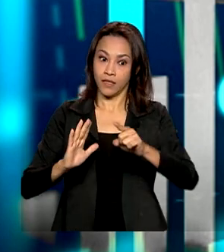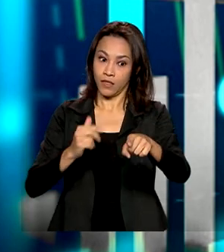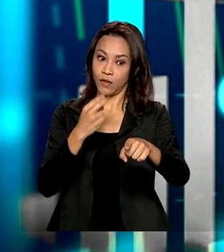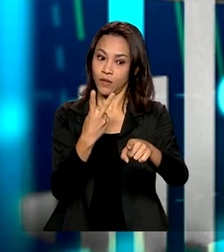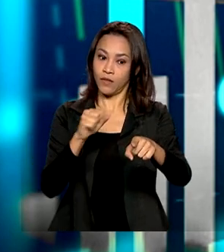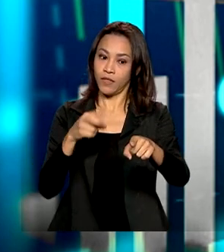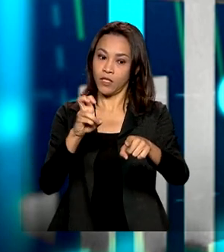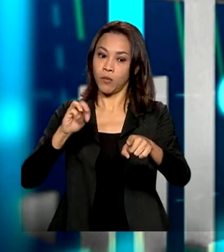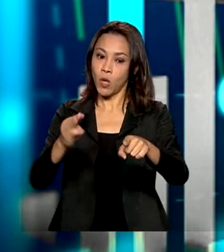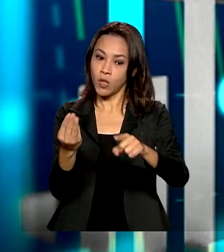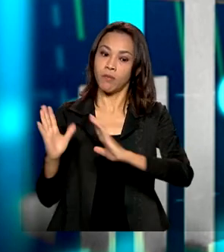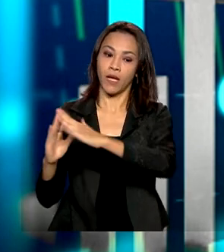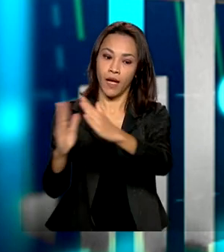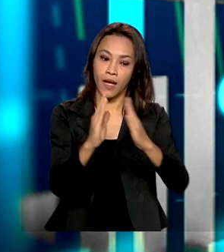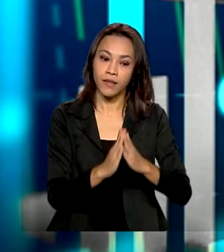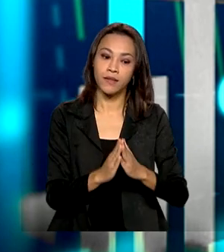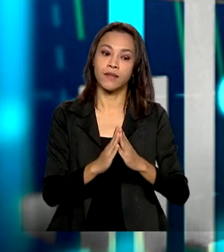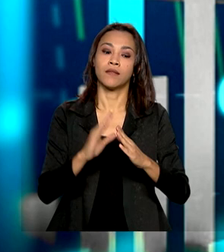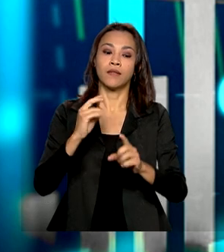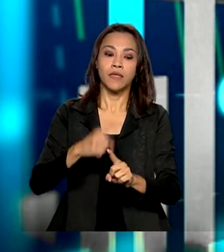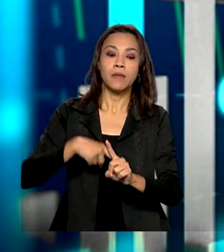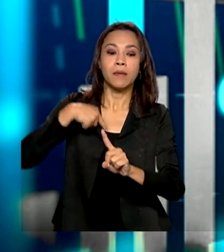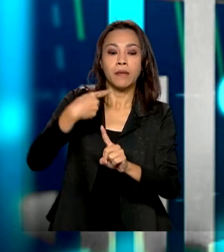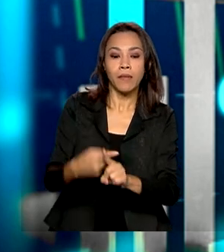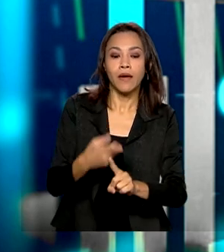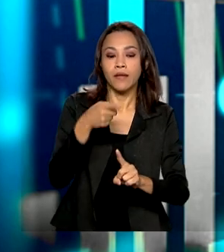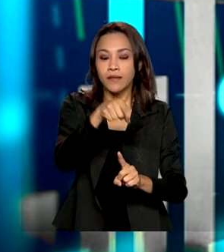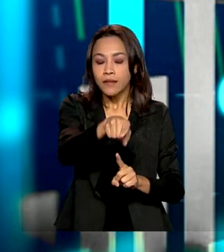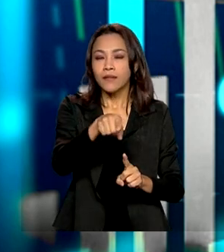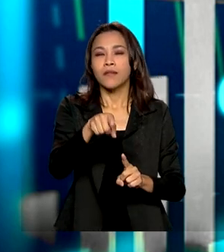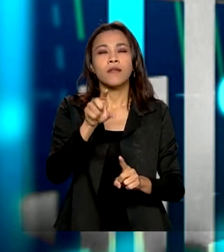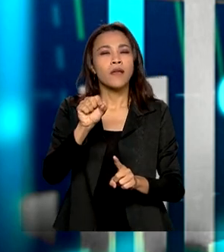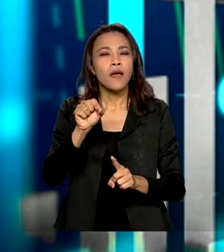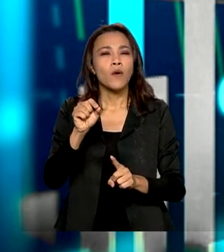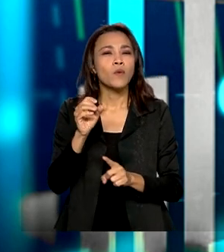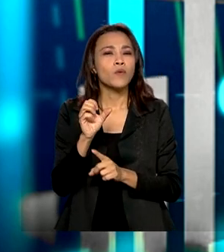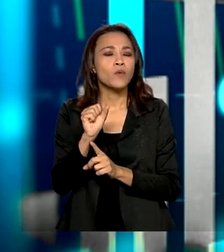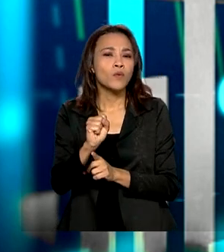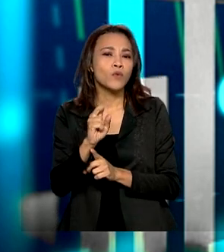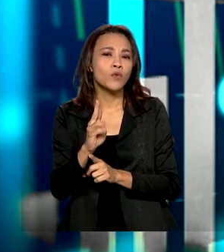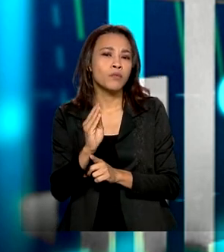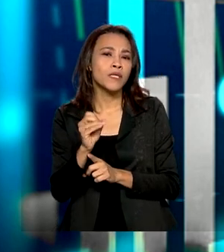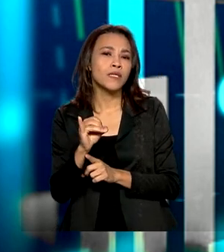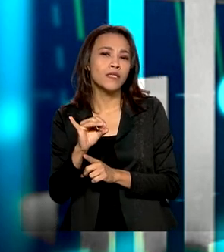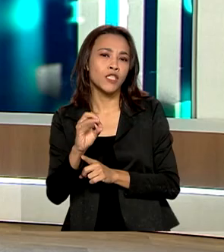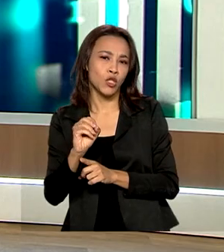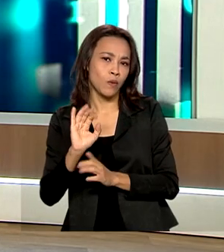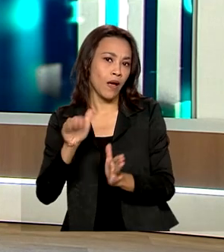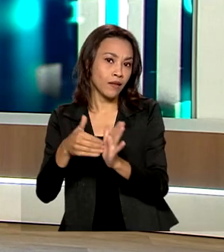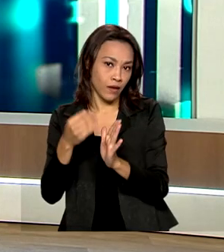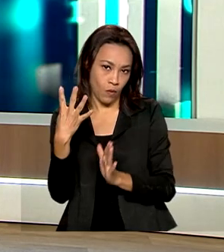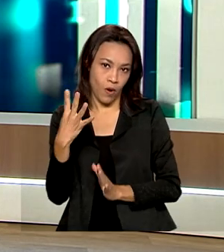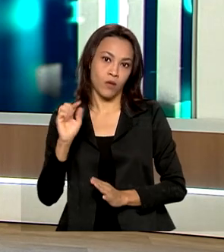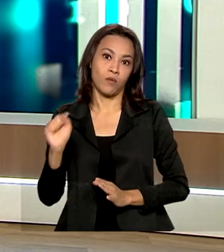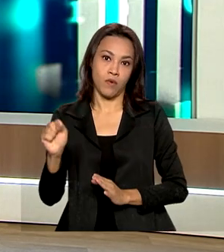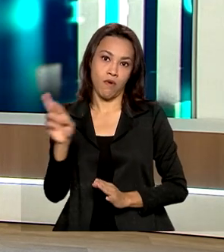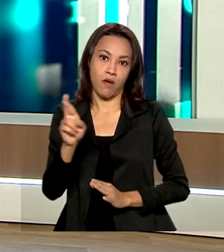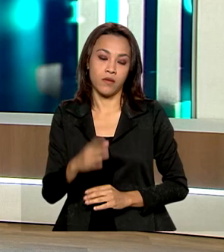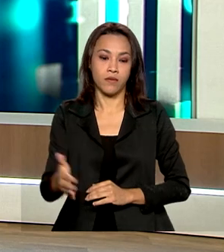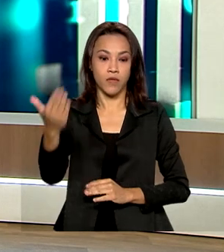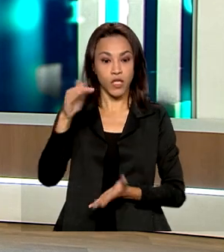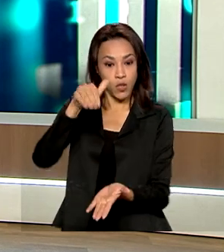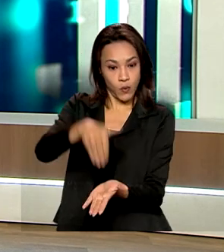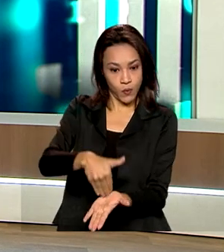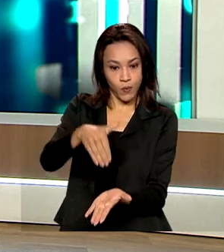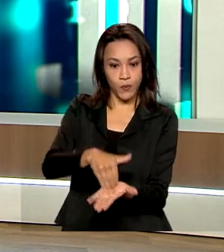mais R$ bilhões para reduzir prestações, como espécie de um subsídio para aqueles que ganham até R$ mil. E, finalmente, não